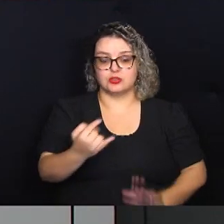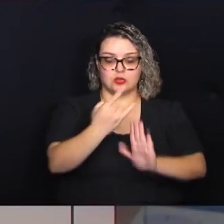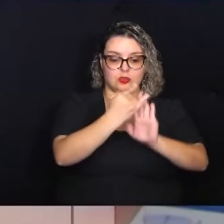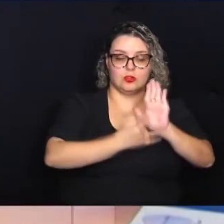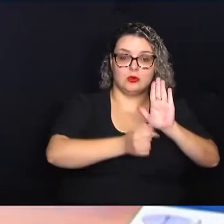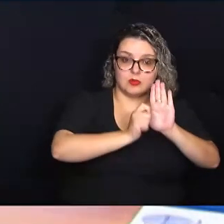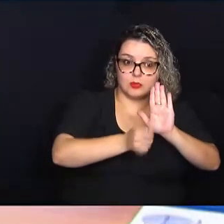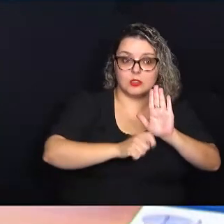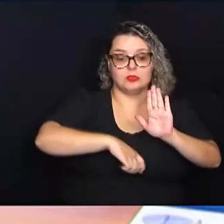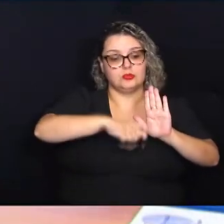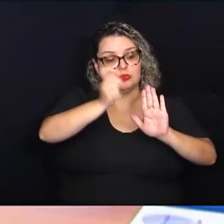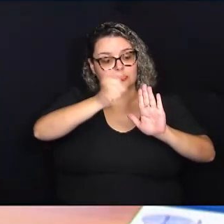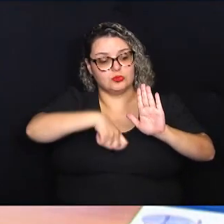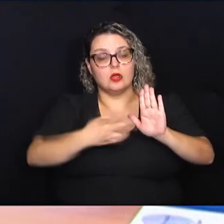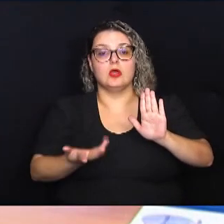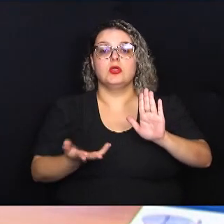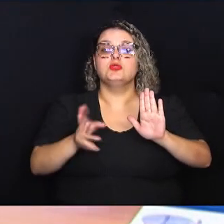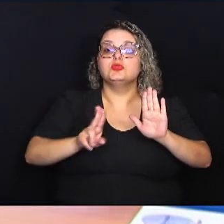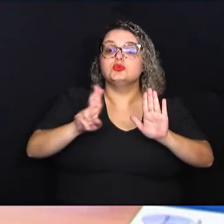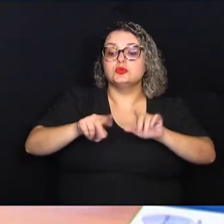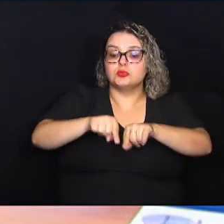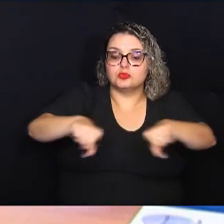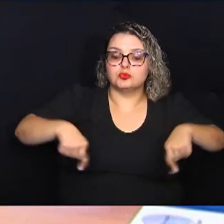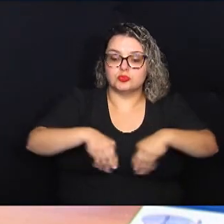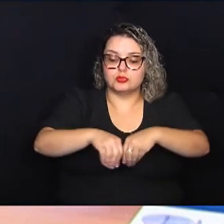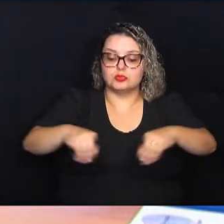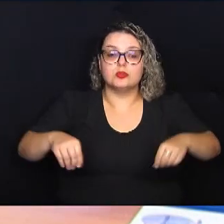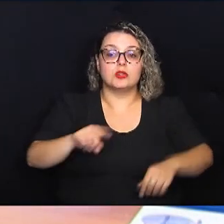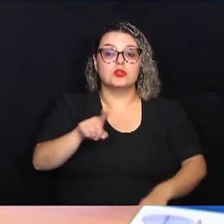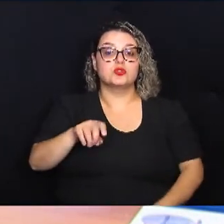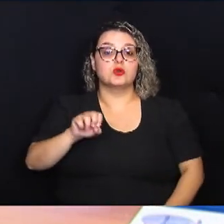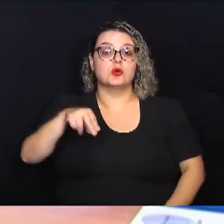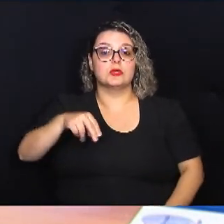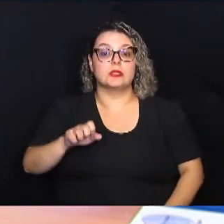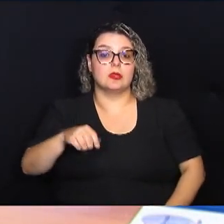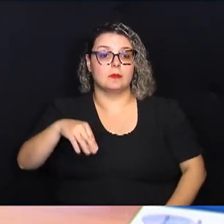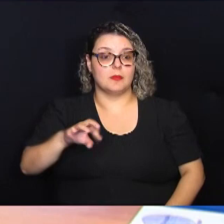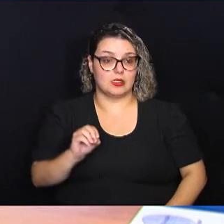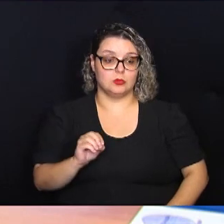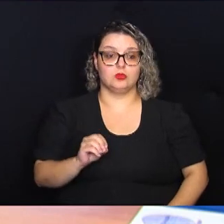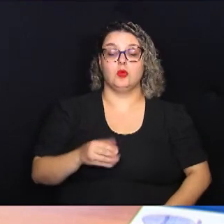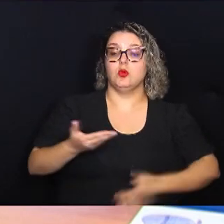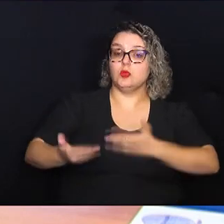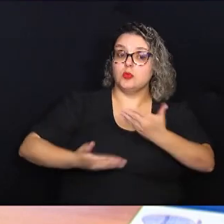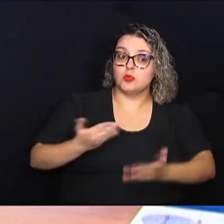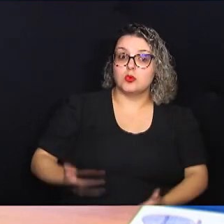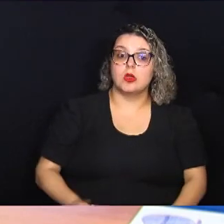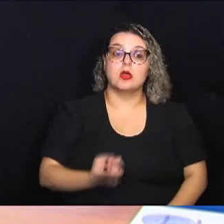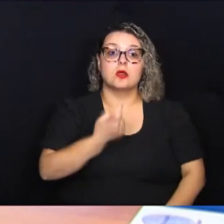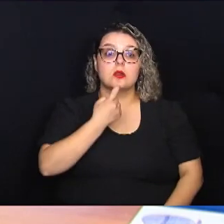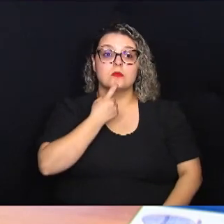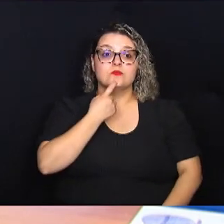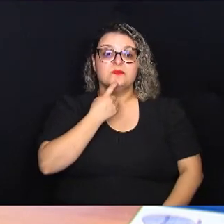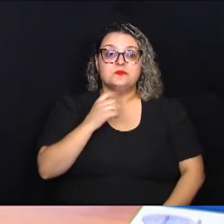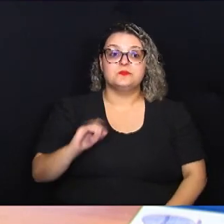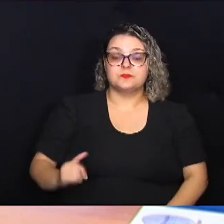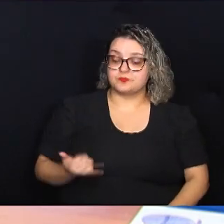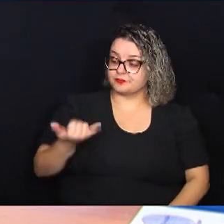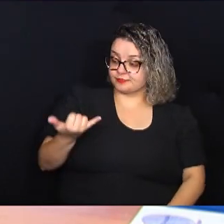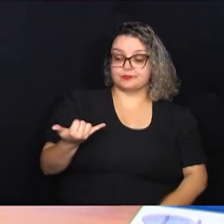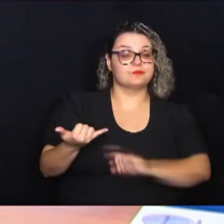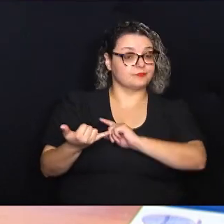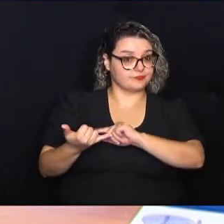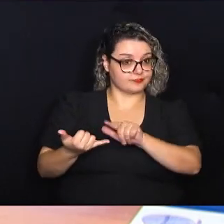zoneamento e uso do solo para imóveis. O serviço faz parte do Campinas na Palma da Mão, um